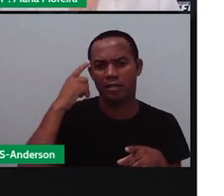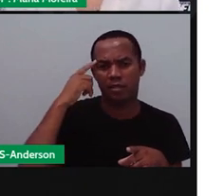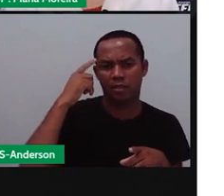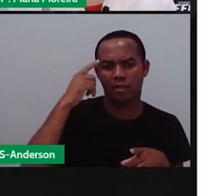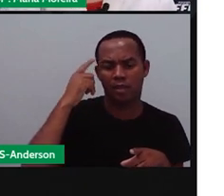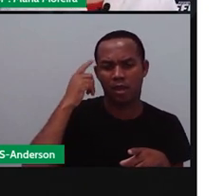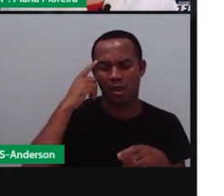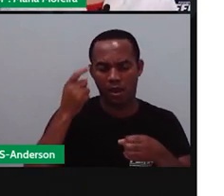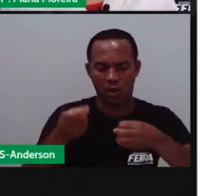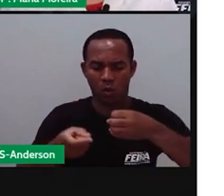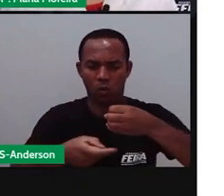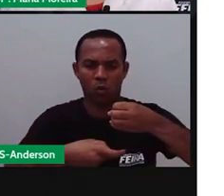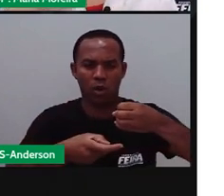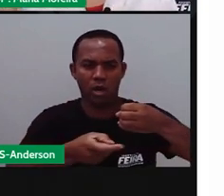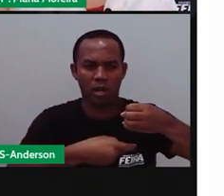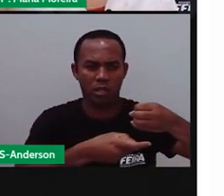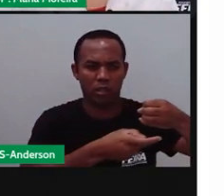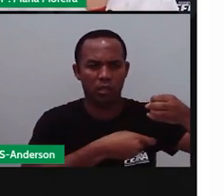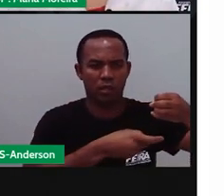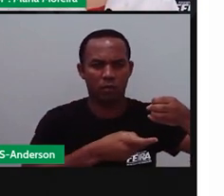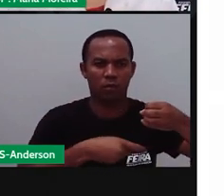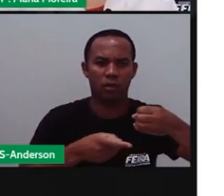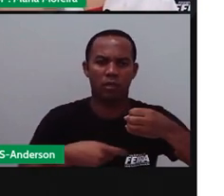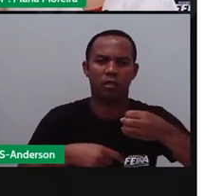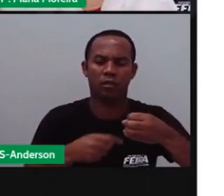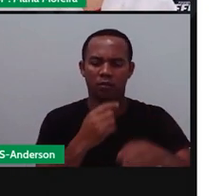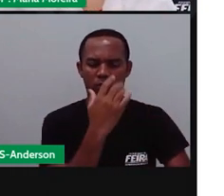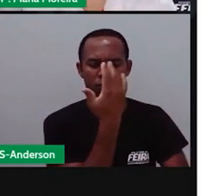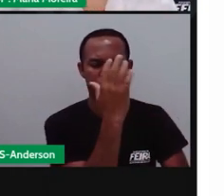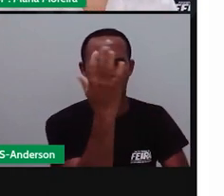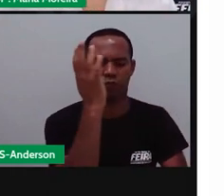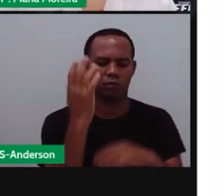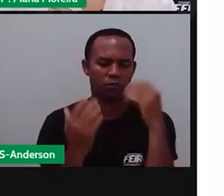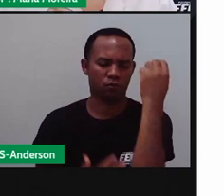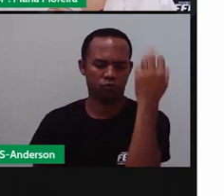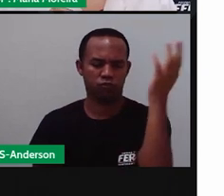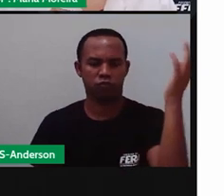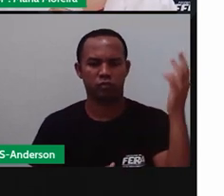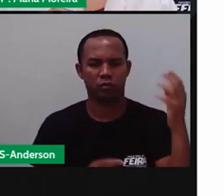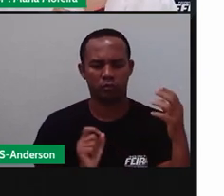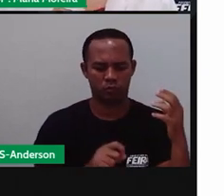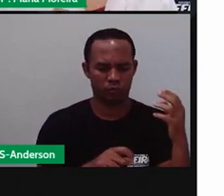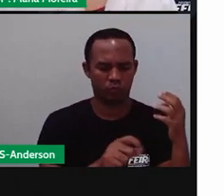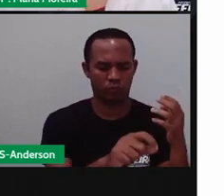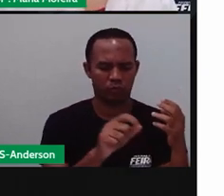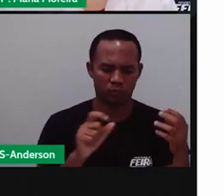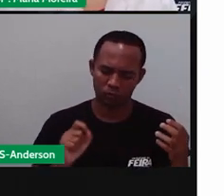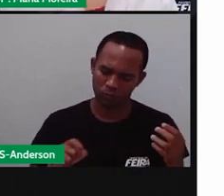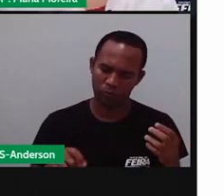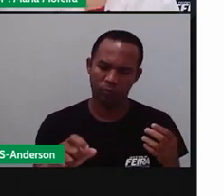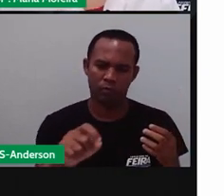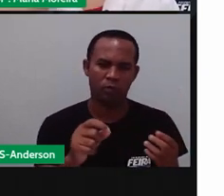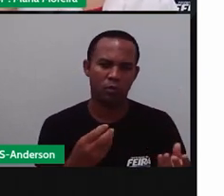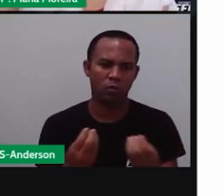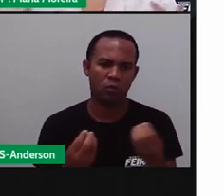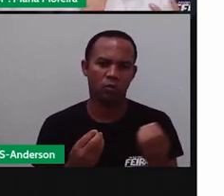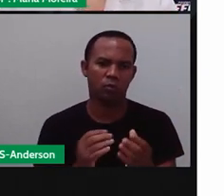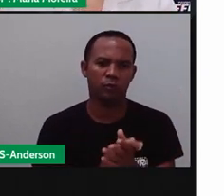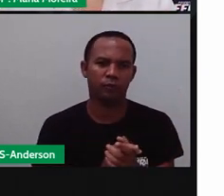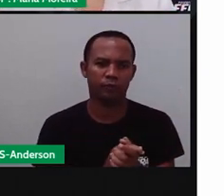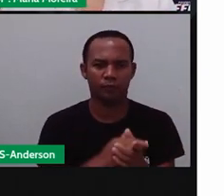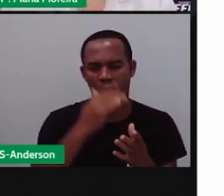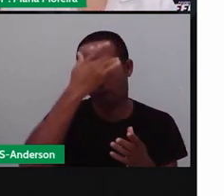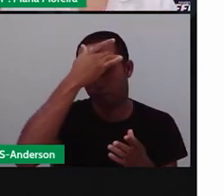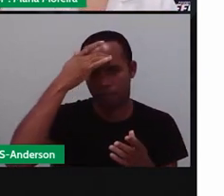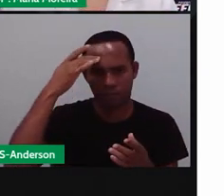colheita, né? É o período que se colhe o milho, que se colhe o amendoim, né? Que as pessoas